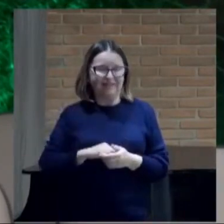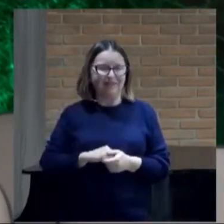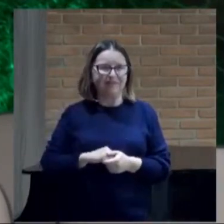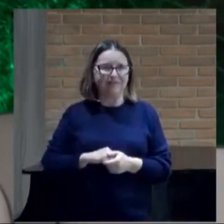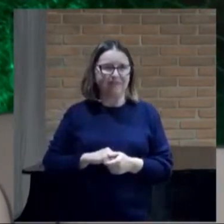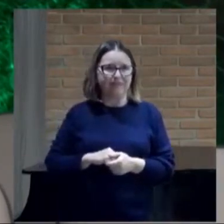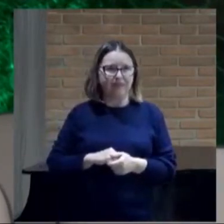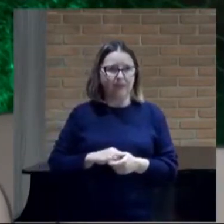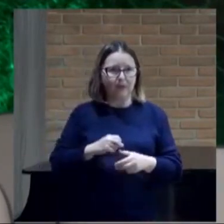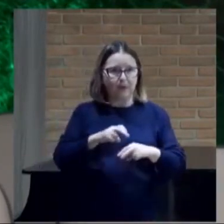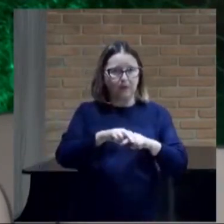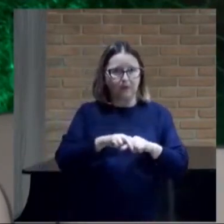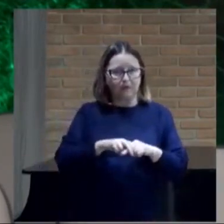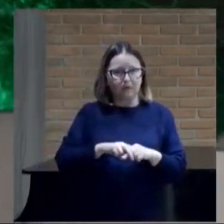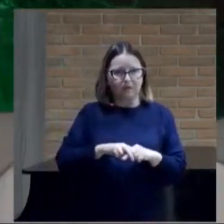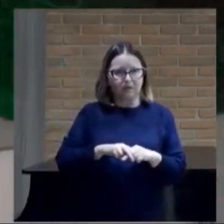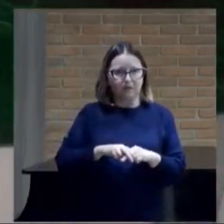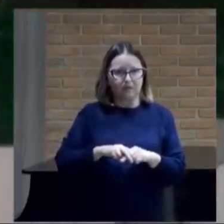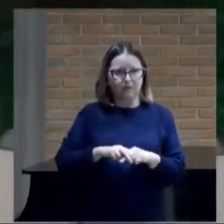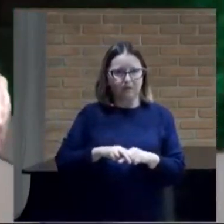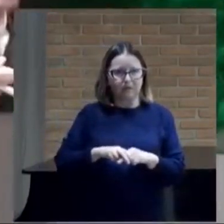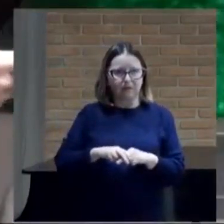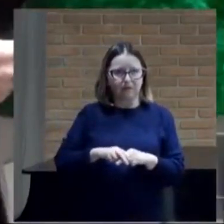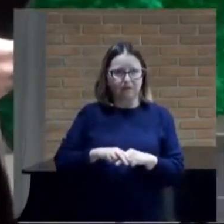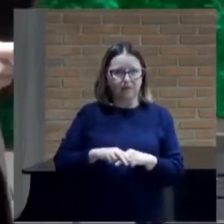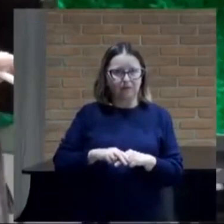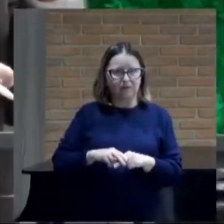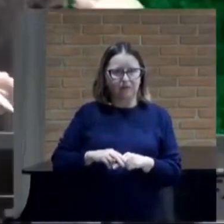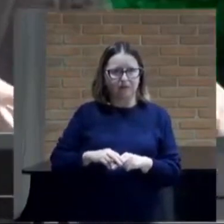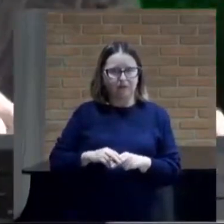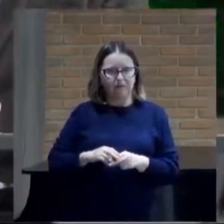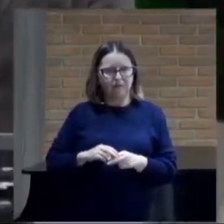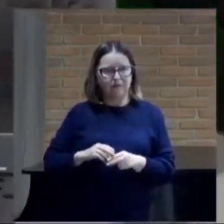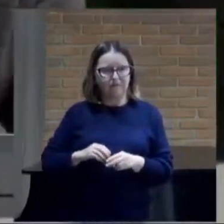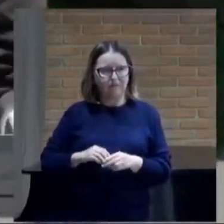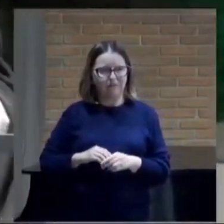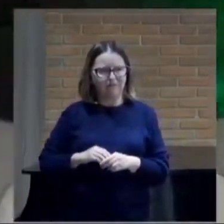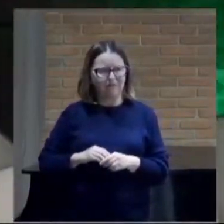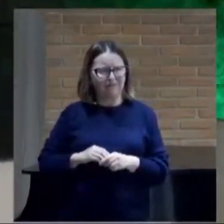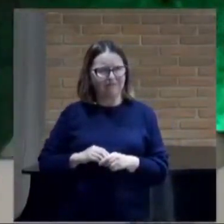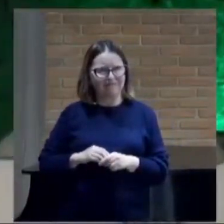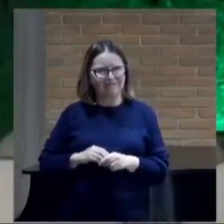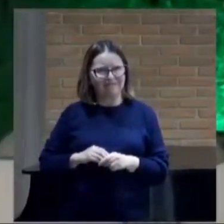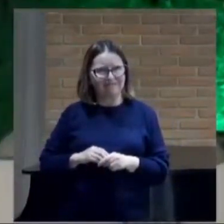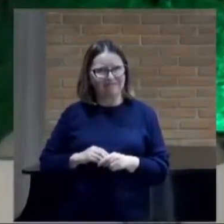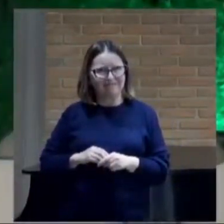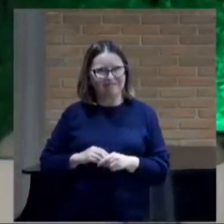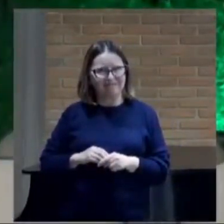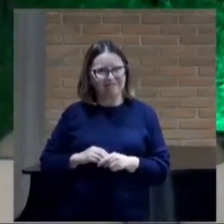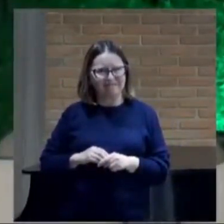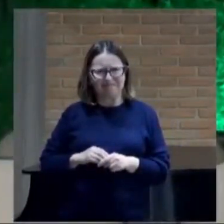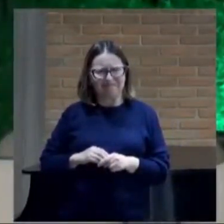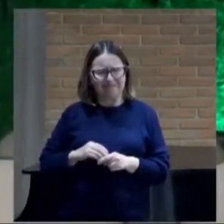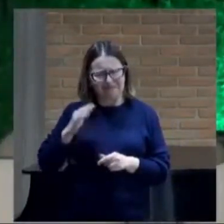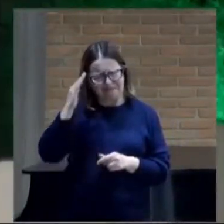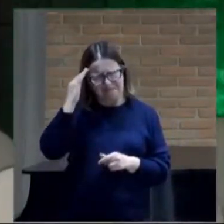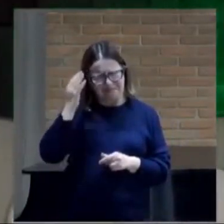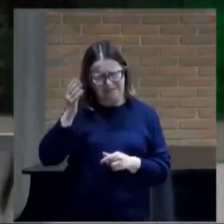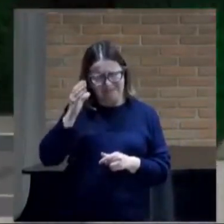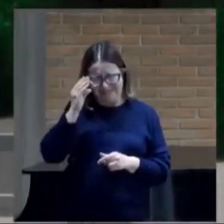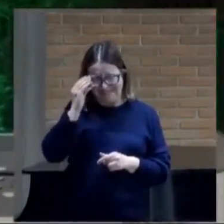Por isso que eu não Não dou crédito Ao Big Bang Eu fico com O Criador